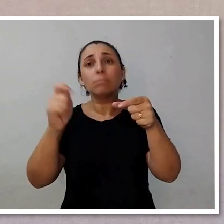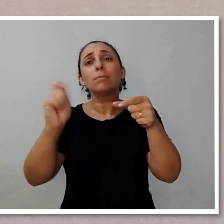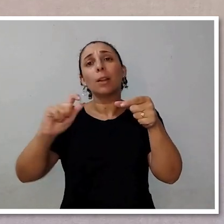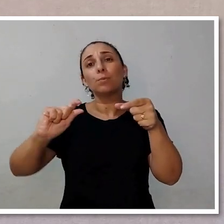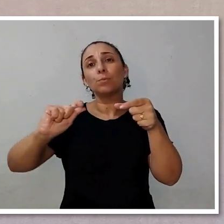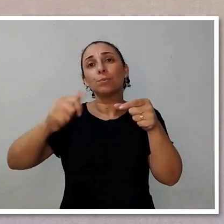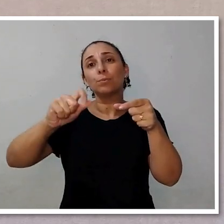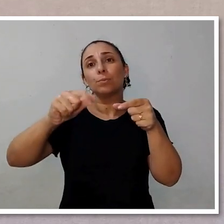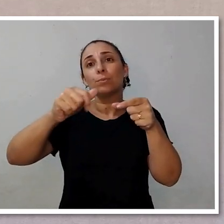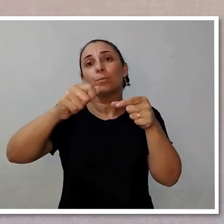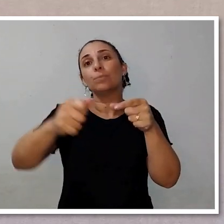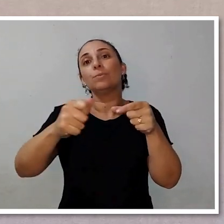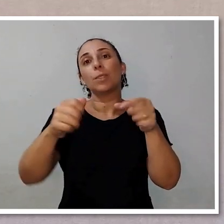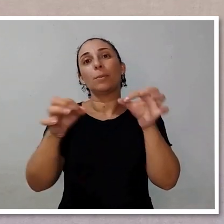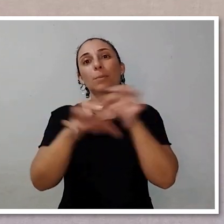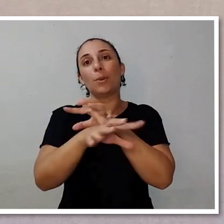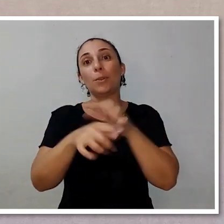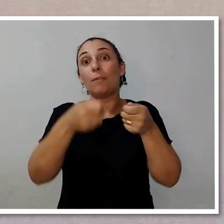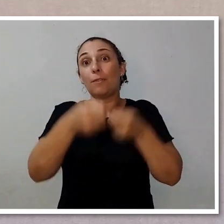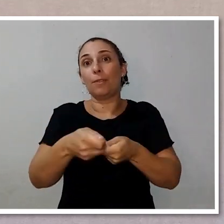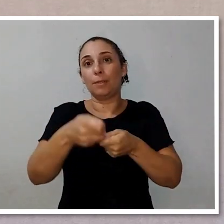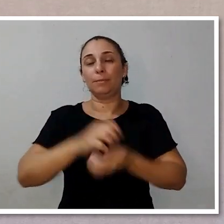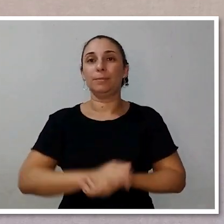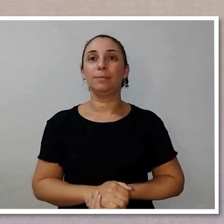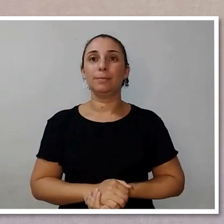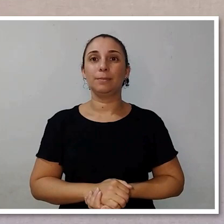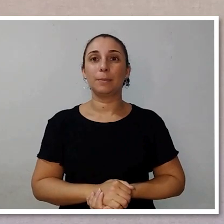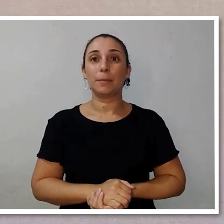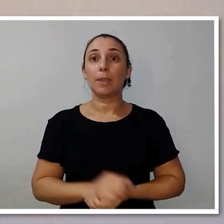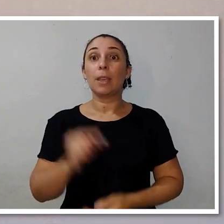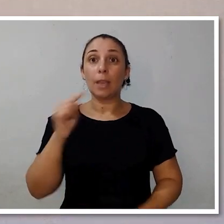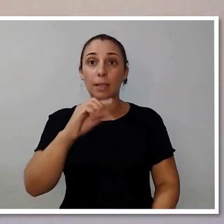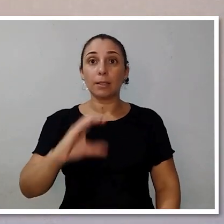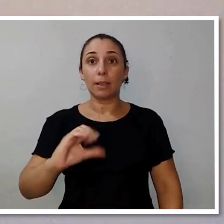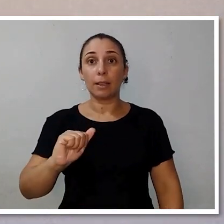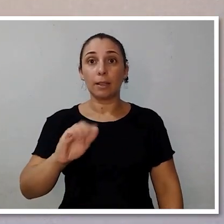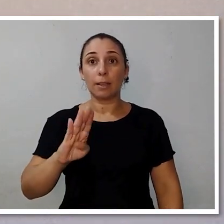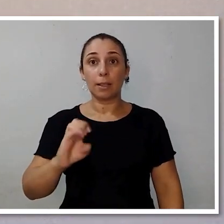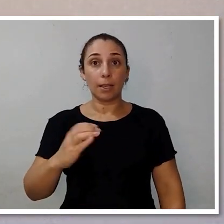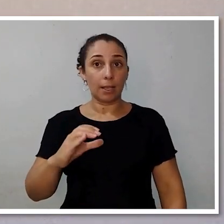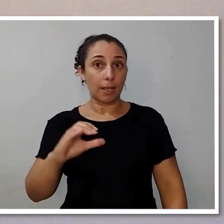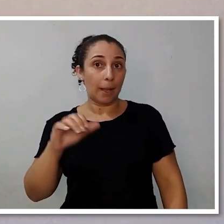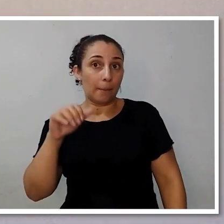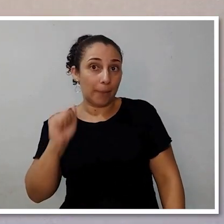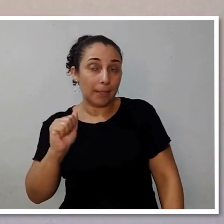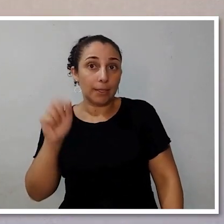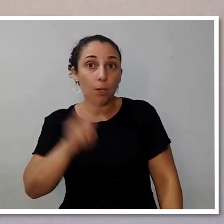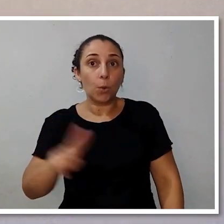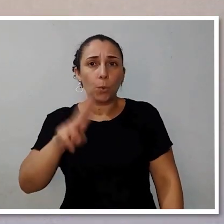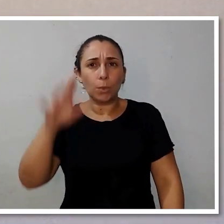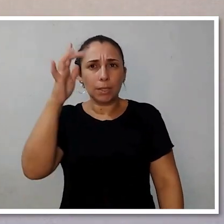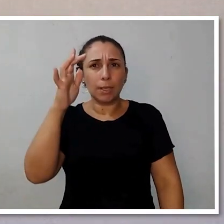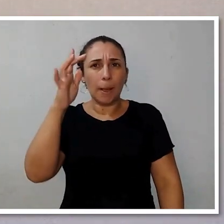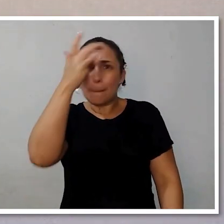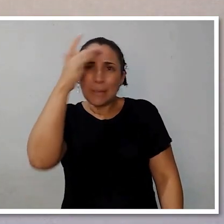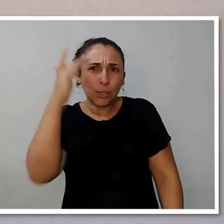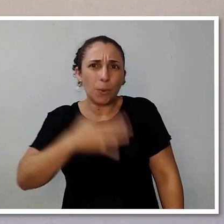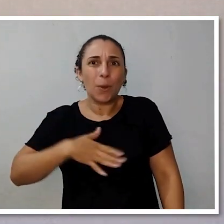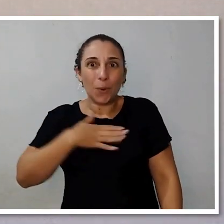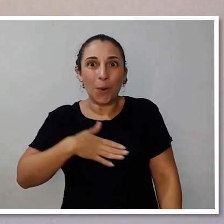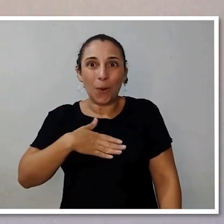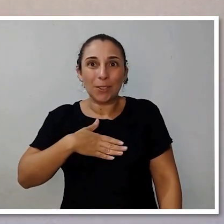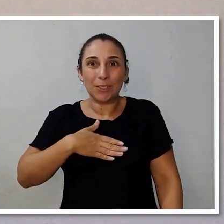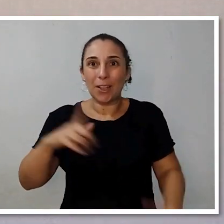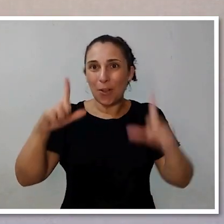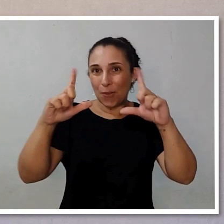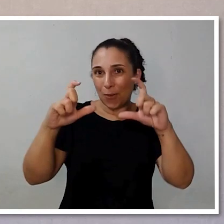posição, no ângulo que você quer, você vem aqui e simplesmente trava. É um tipo de cabeça muito usado para quem faz fotografia de